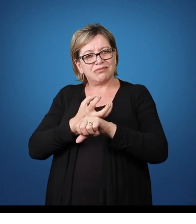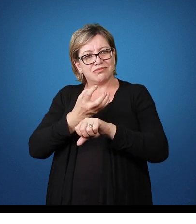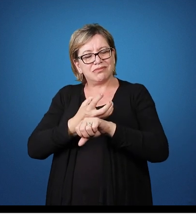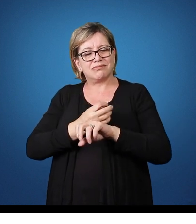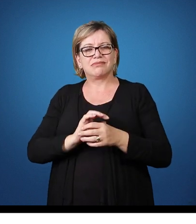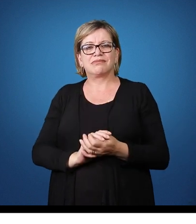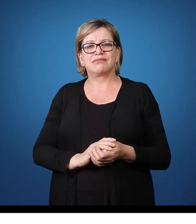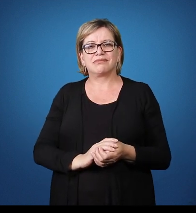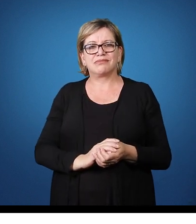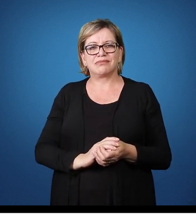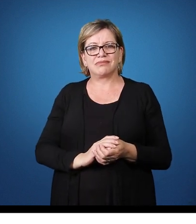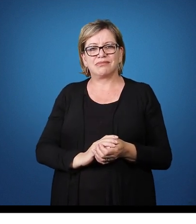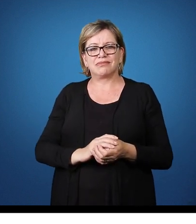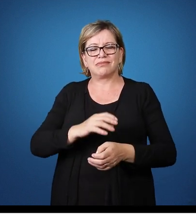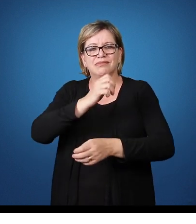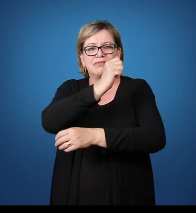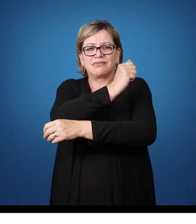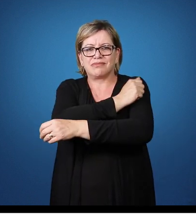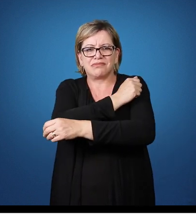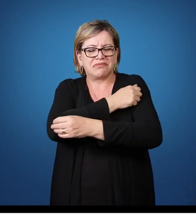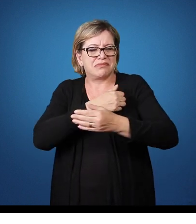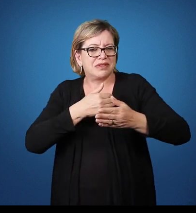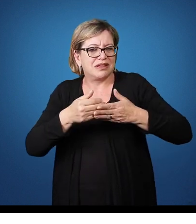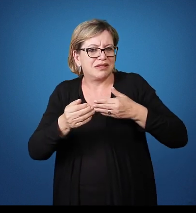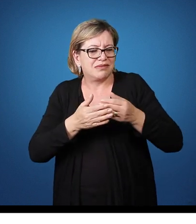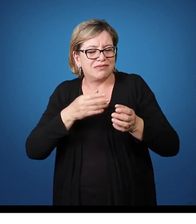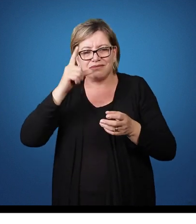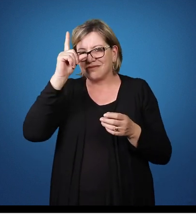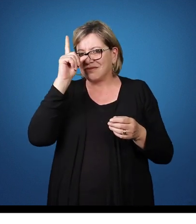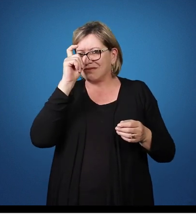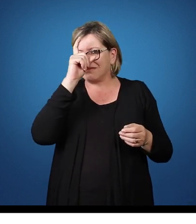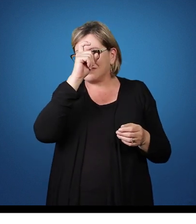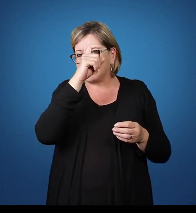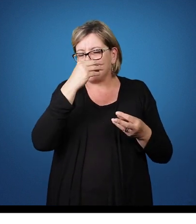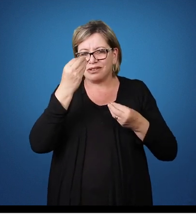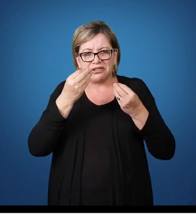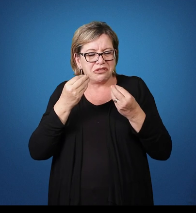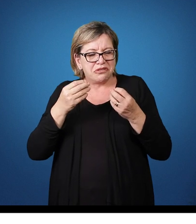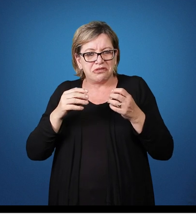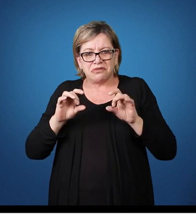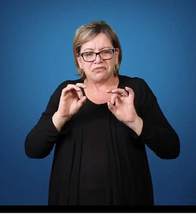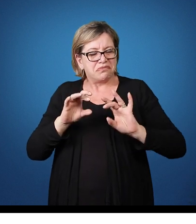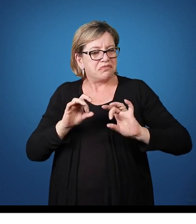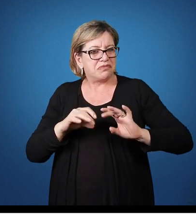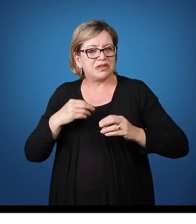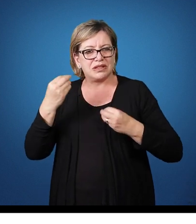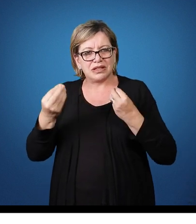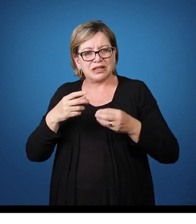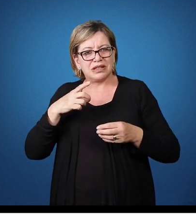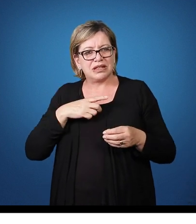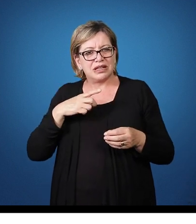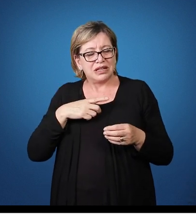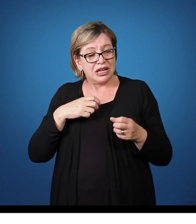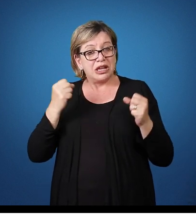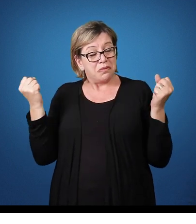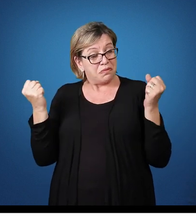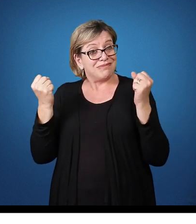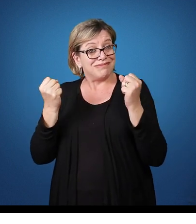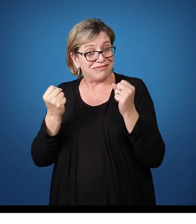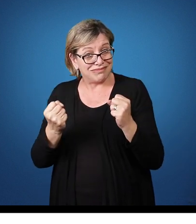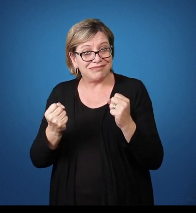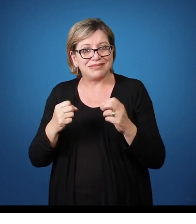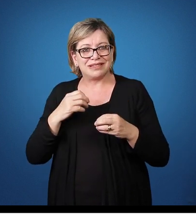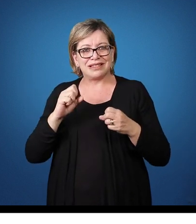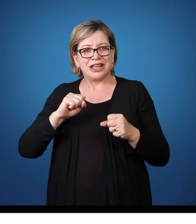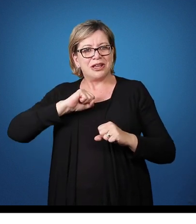O aluno Independente Das suas dificuldades Das suas peculiaridades Ele tem As suas potencialidades